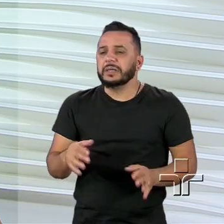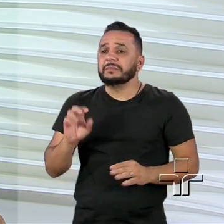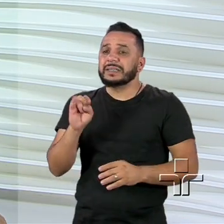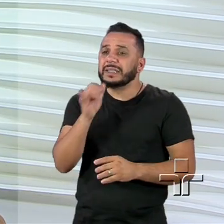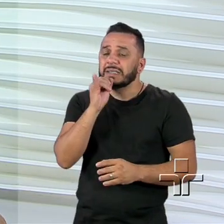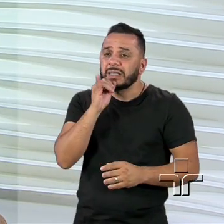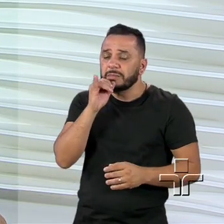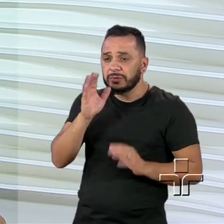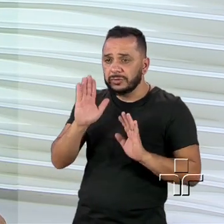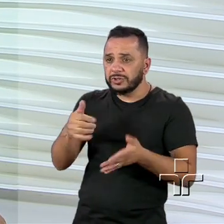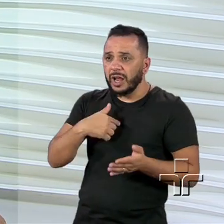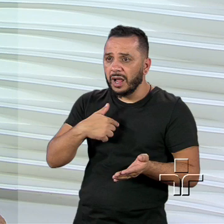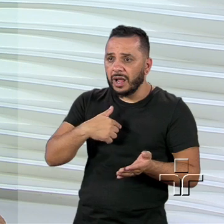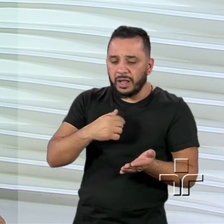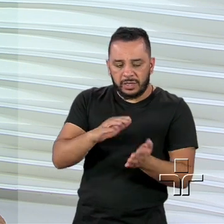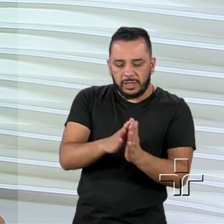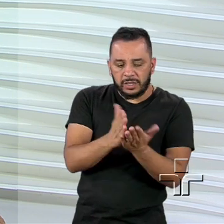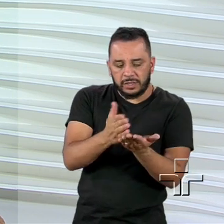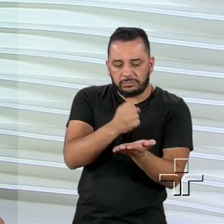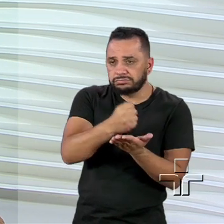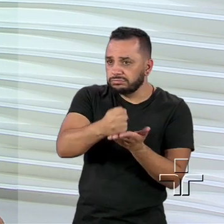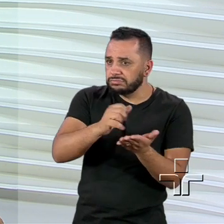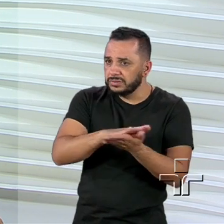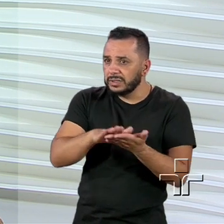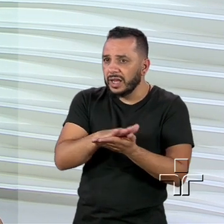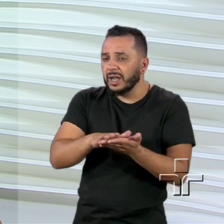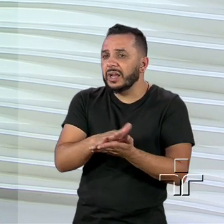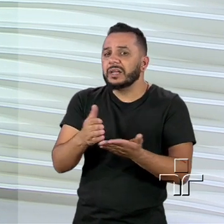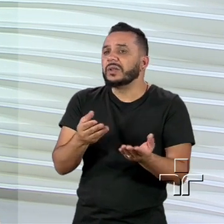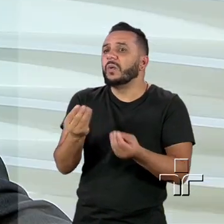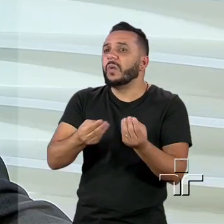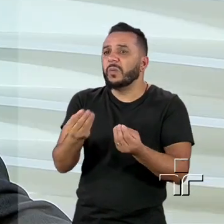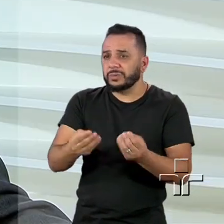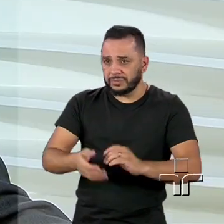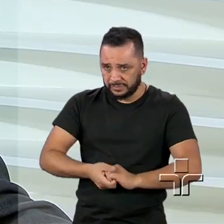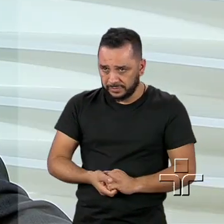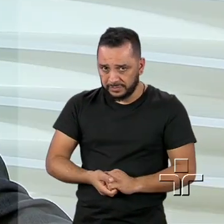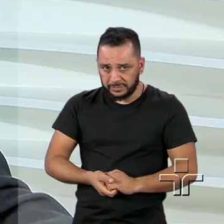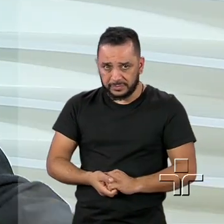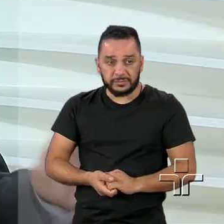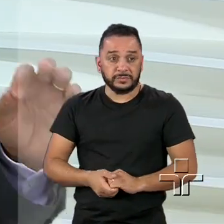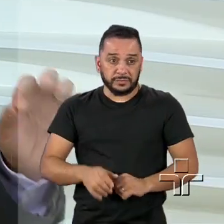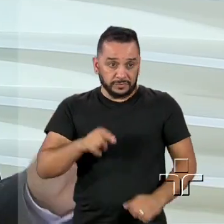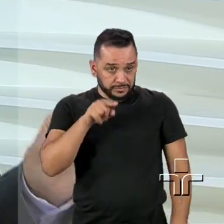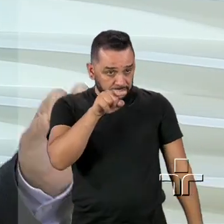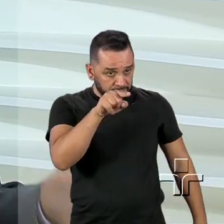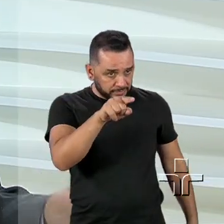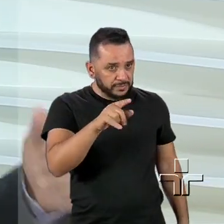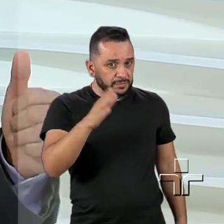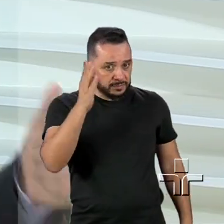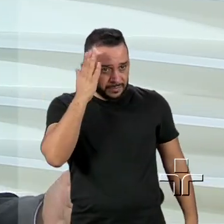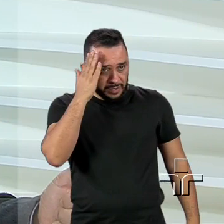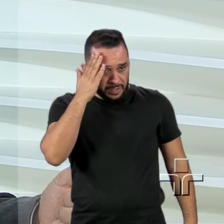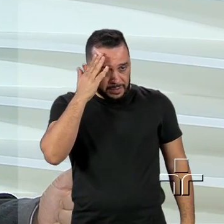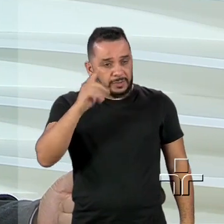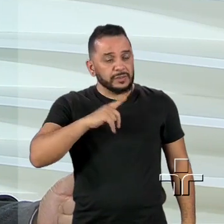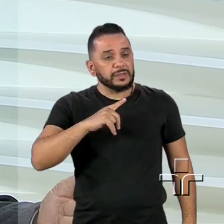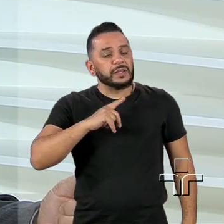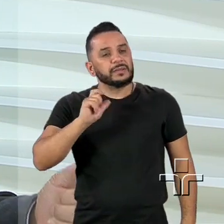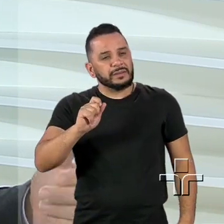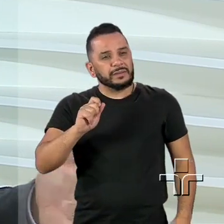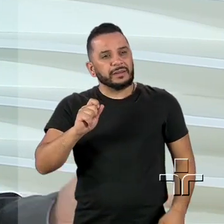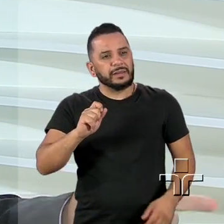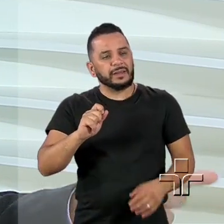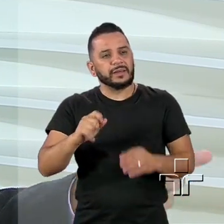de emprego, como pode ter havido um desmanche nas relações? Você sabe que o que tem no processo de terceirização